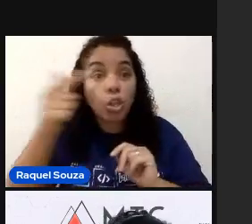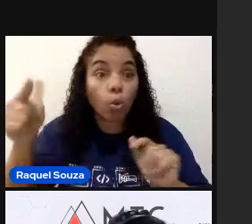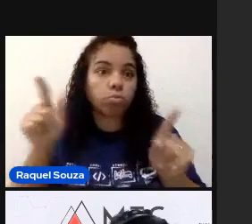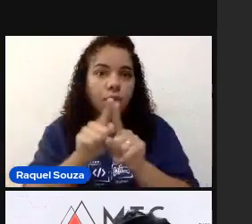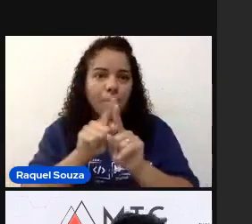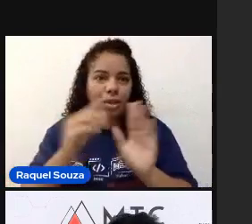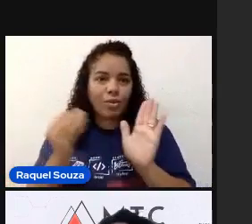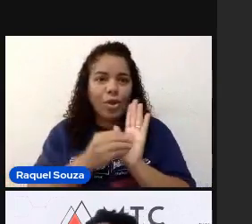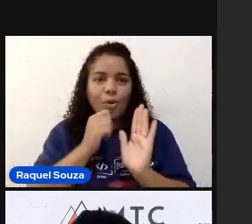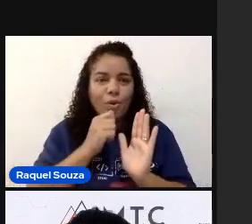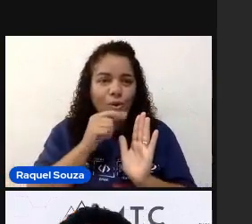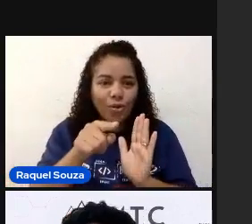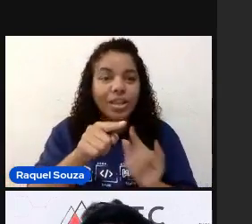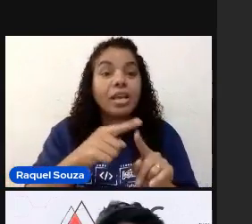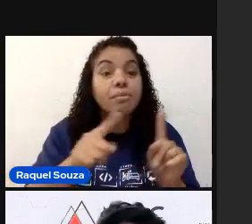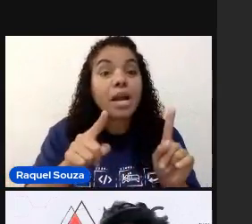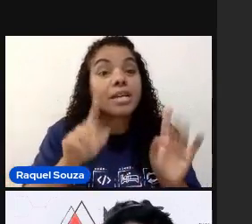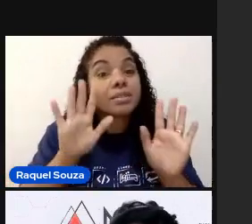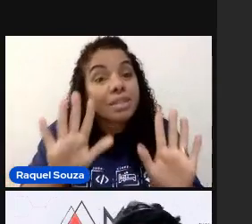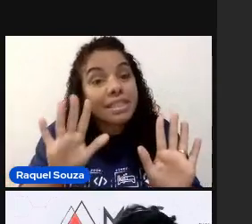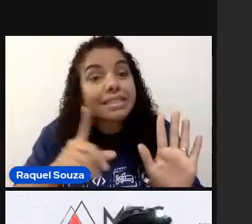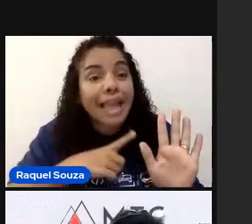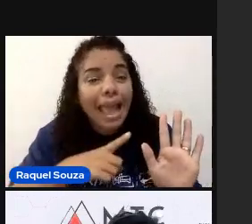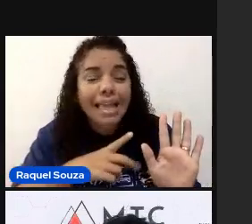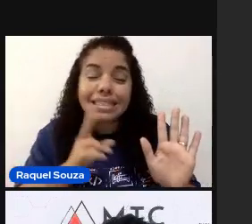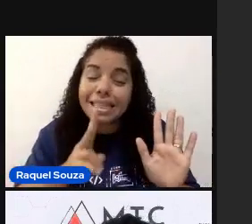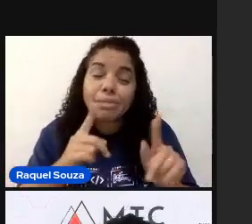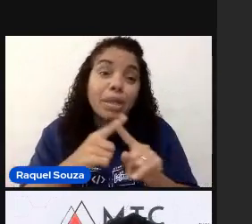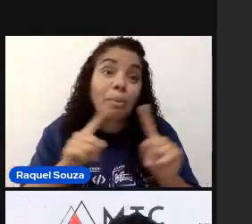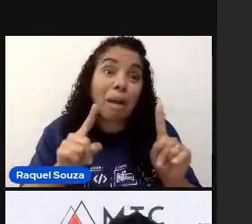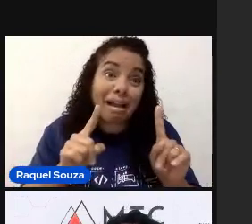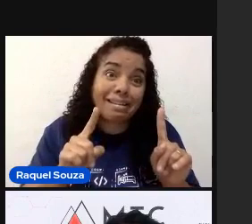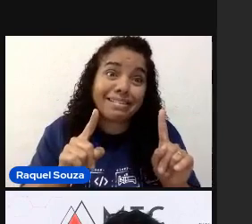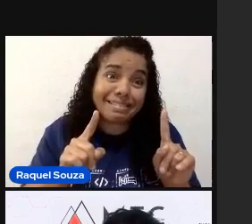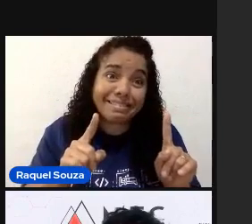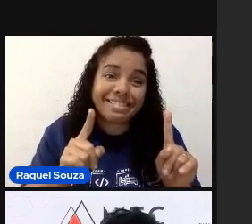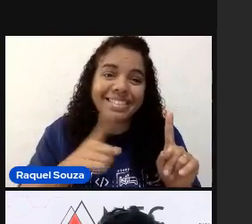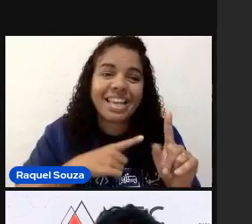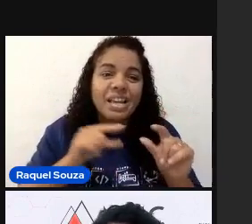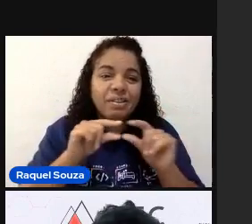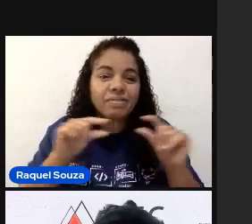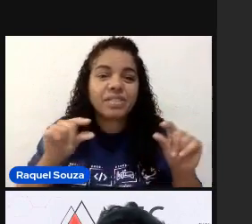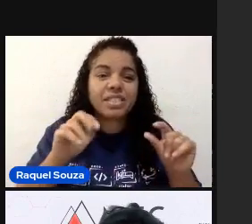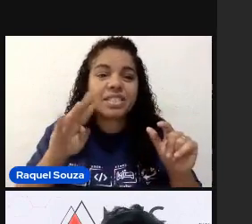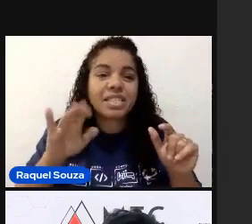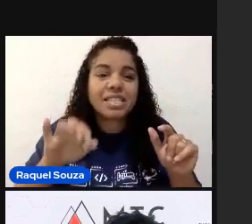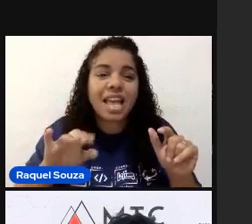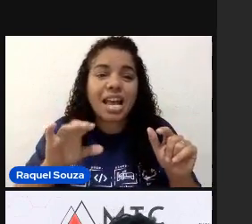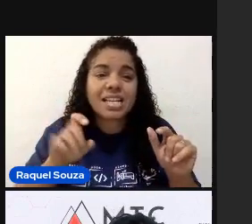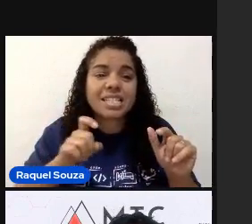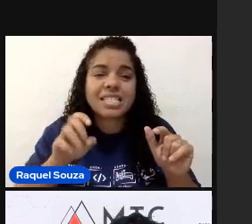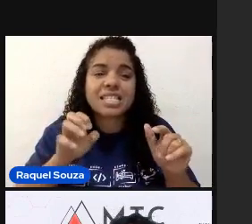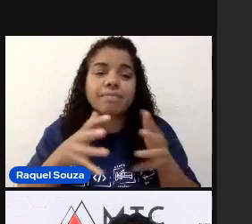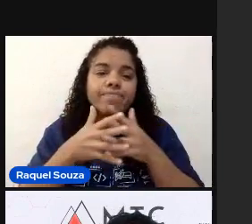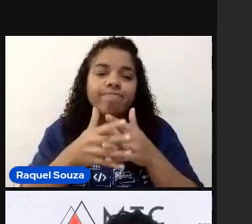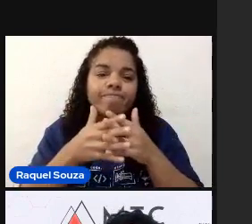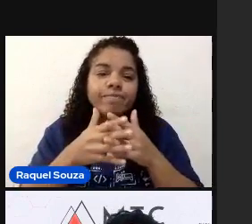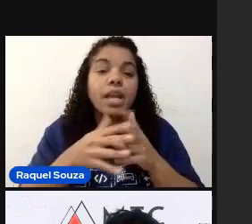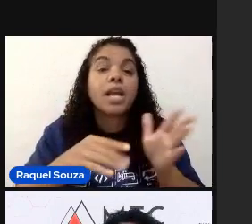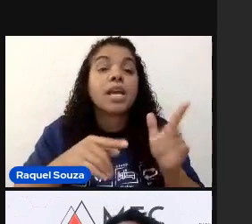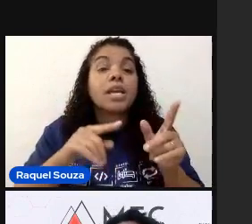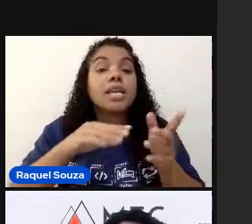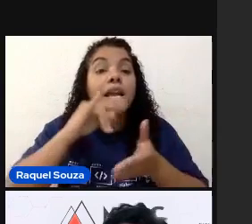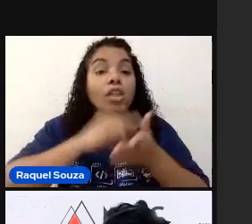Mas daí vem alguns poréns. Sempre tem alguns poréns. Que a sintaxe é bem confusa. E a documentação